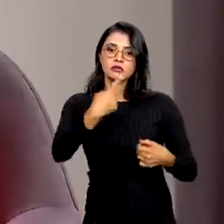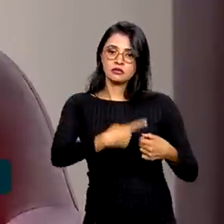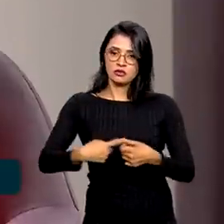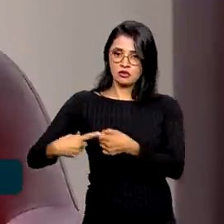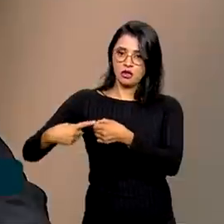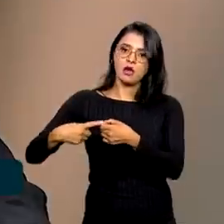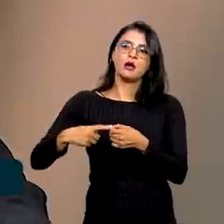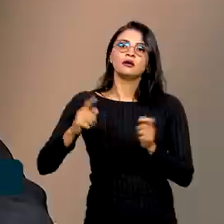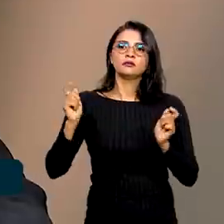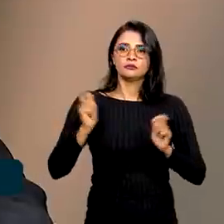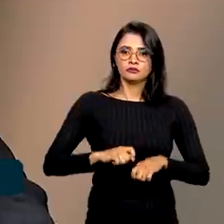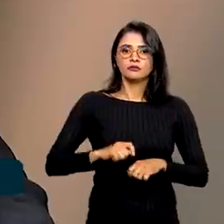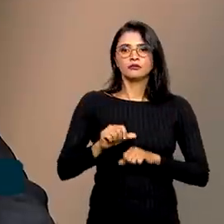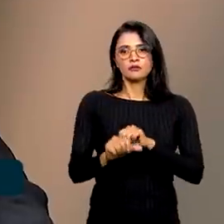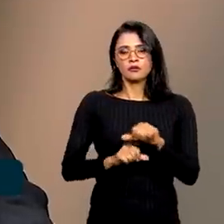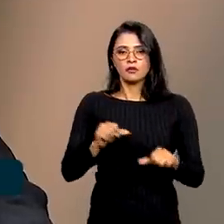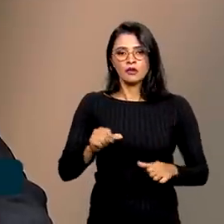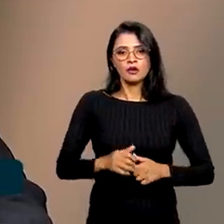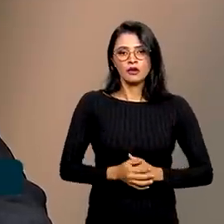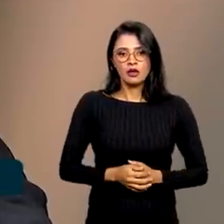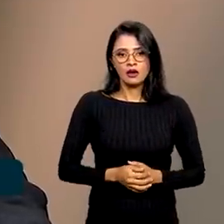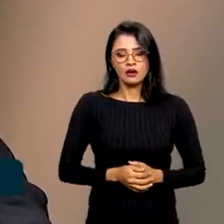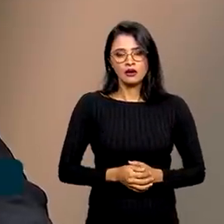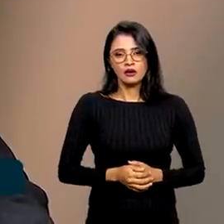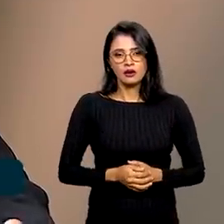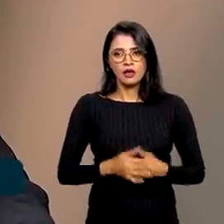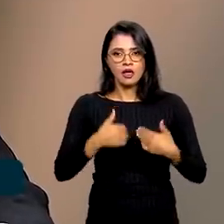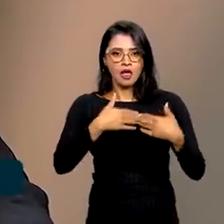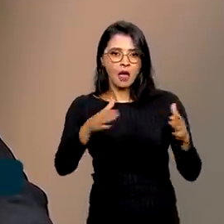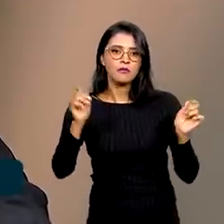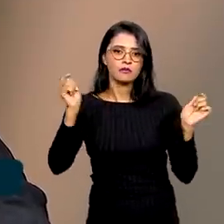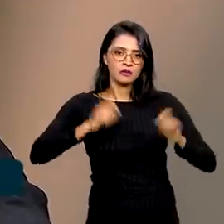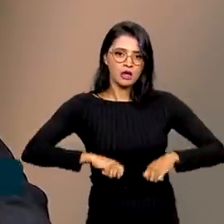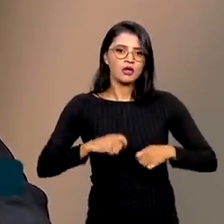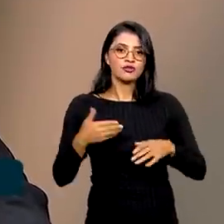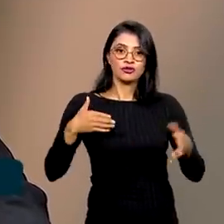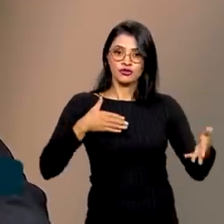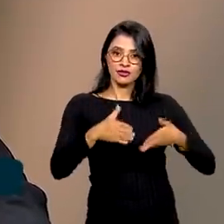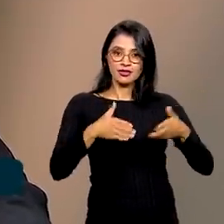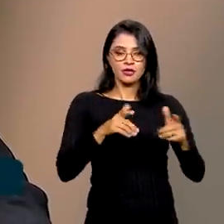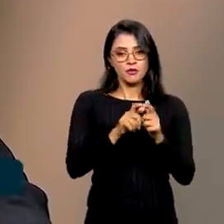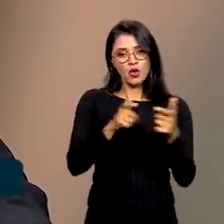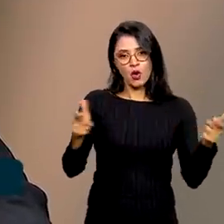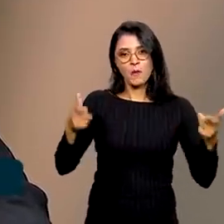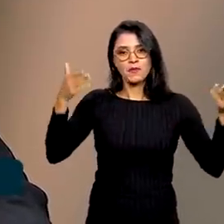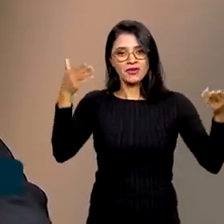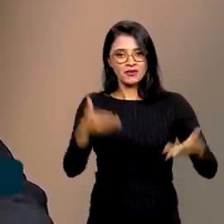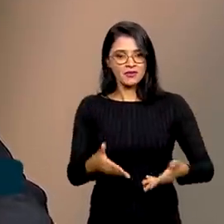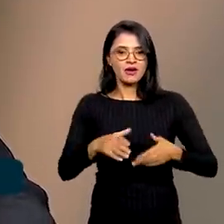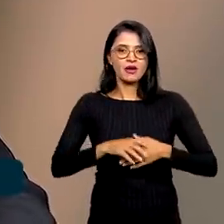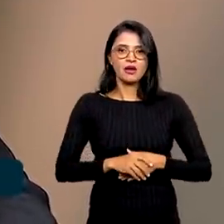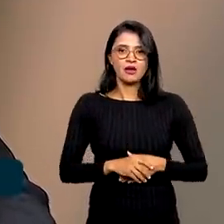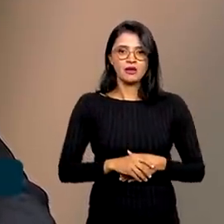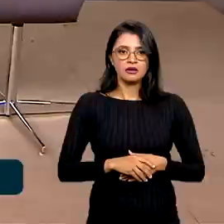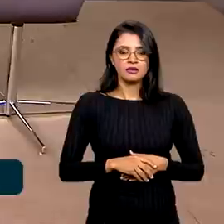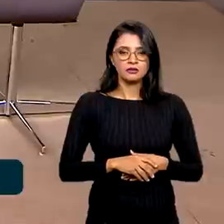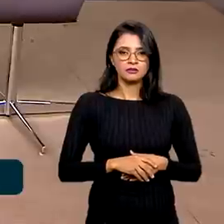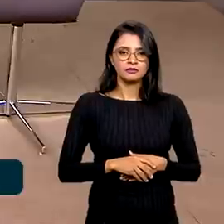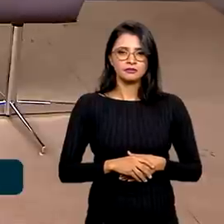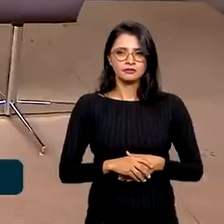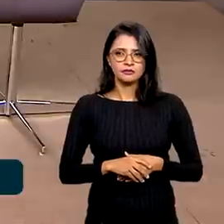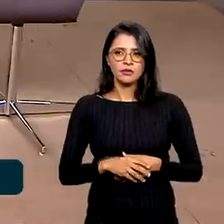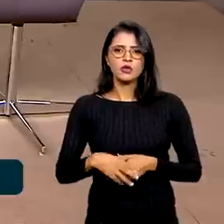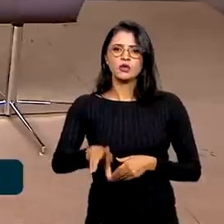no Brasil. Isso abre uma possibilidade de acesso para a maior parte da população participada do certame e isso gera como resultado